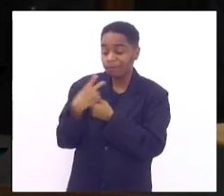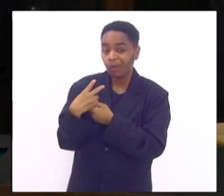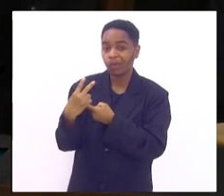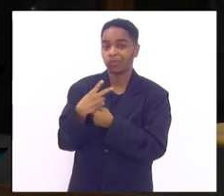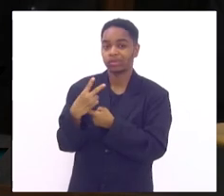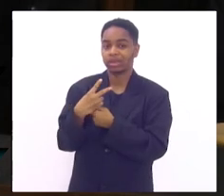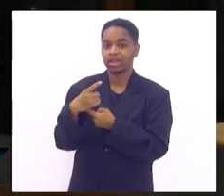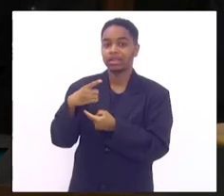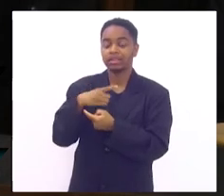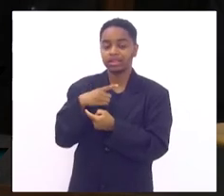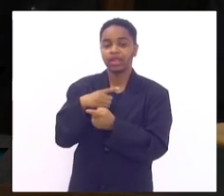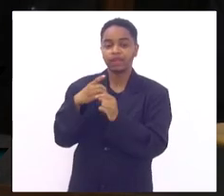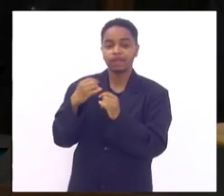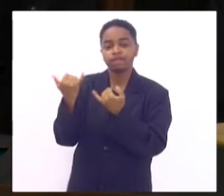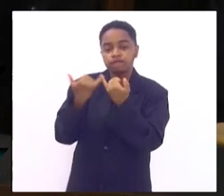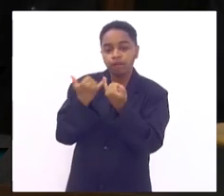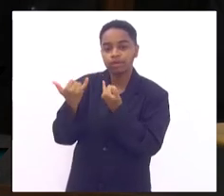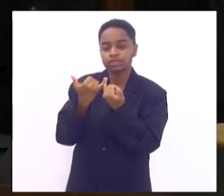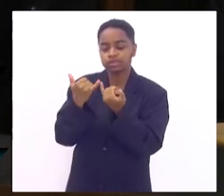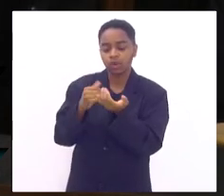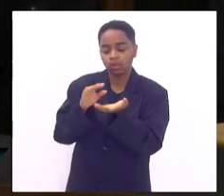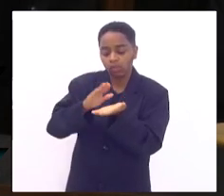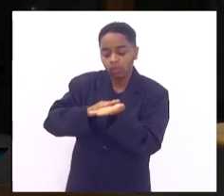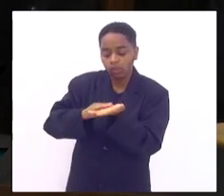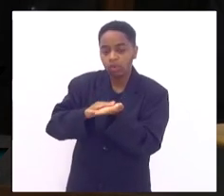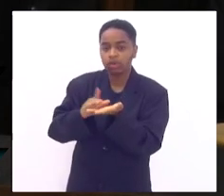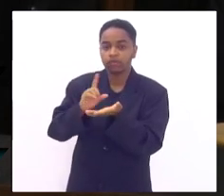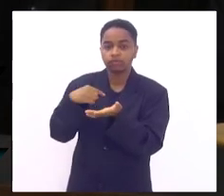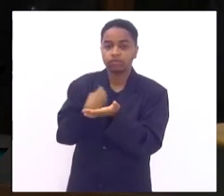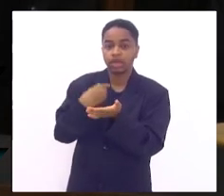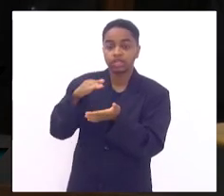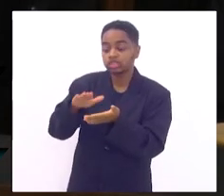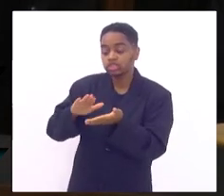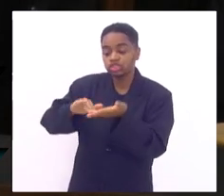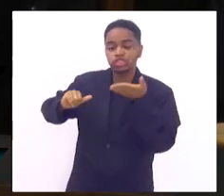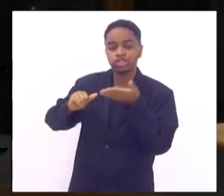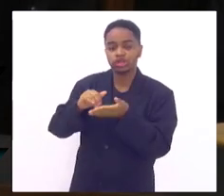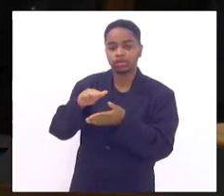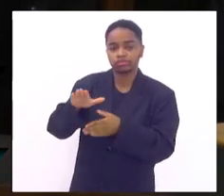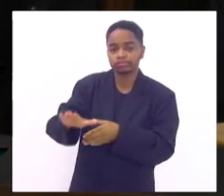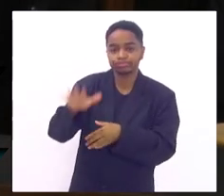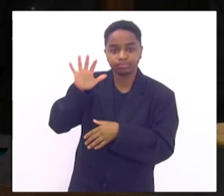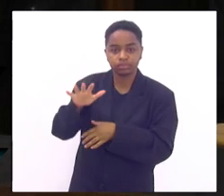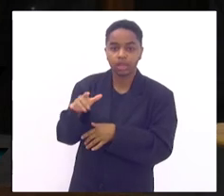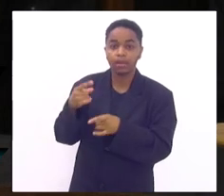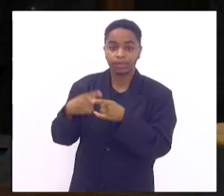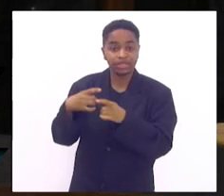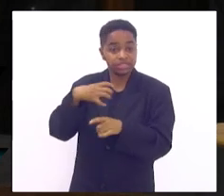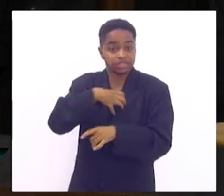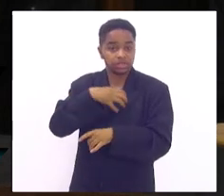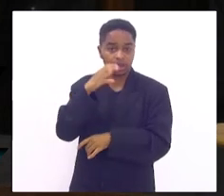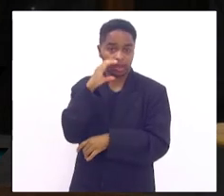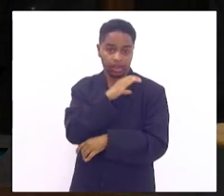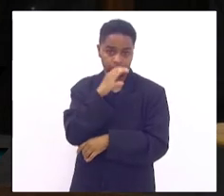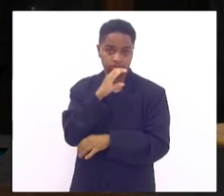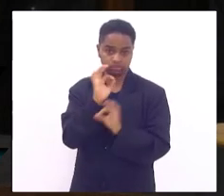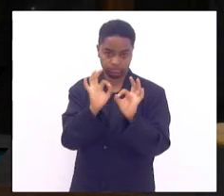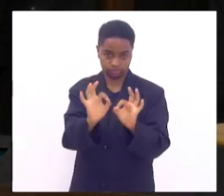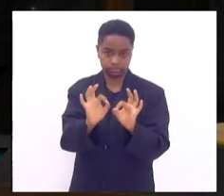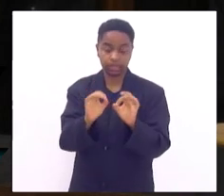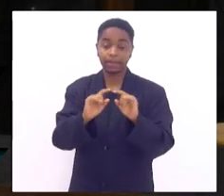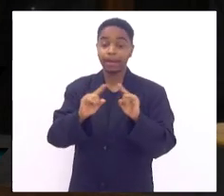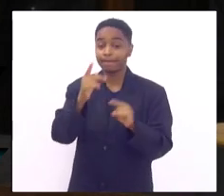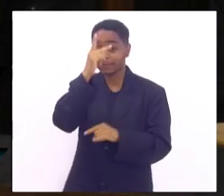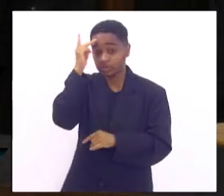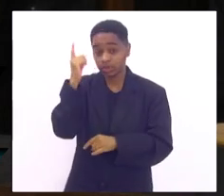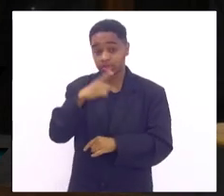recebe esse estímulo e você vai retirar o seu membro daquele lugar que está quente a pessoa que